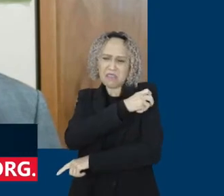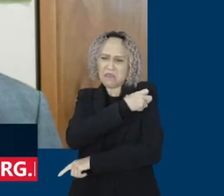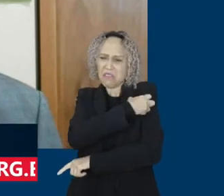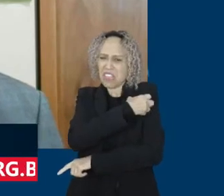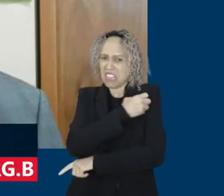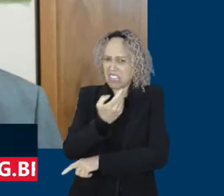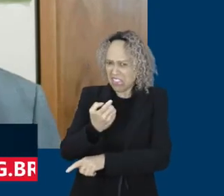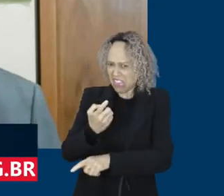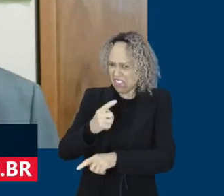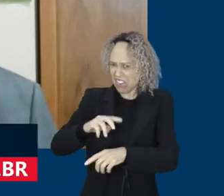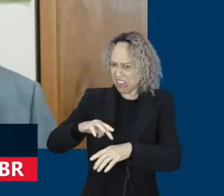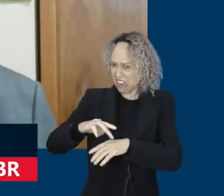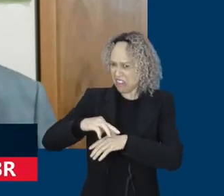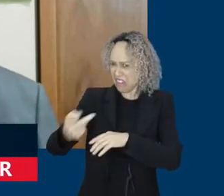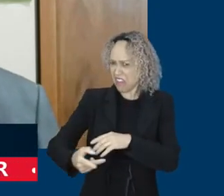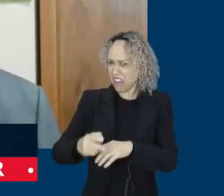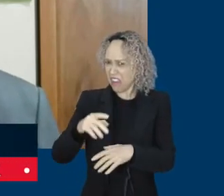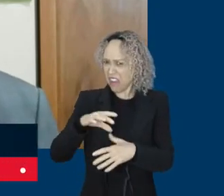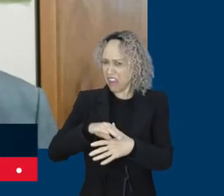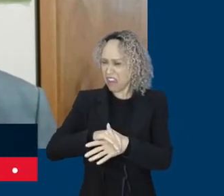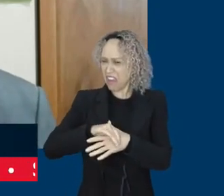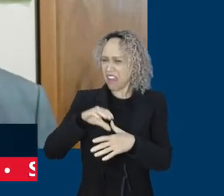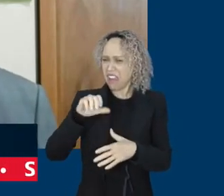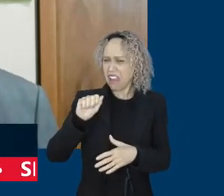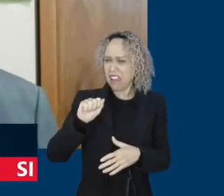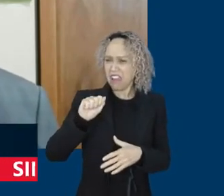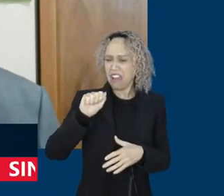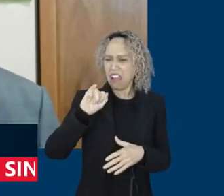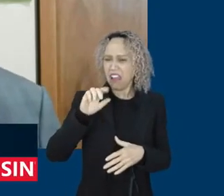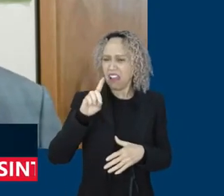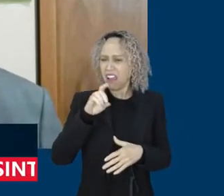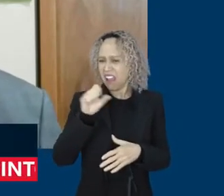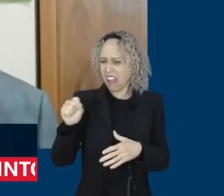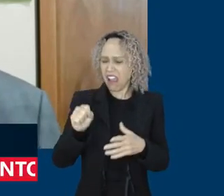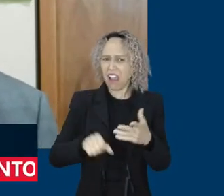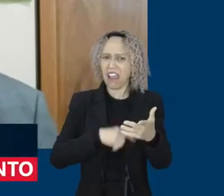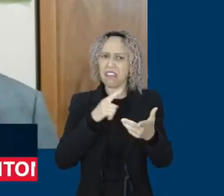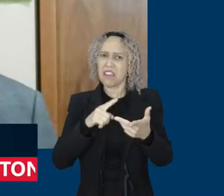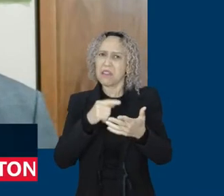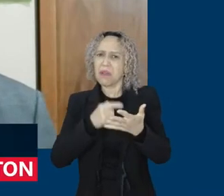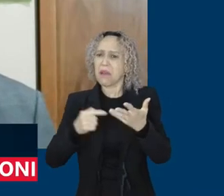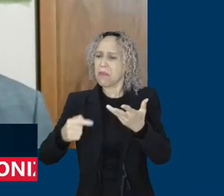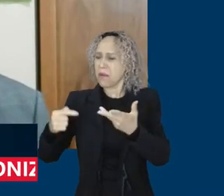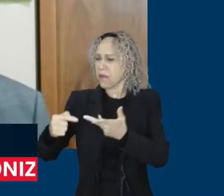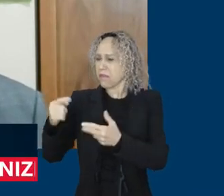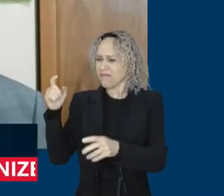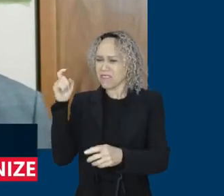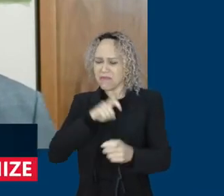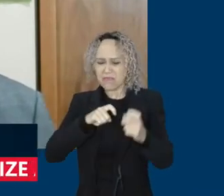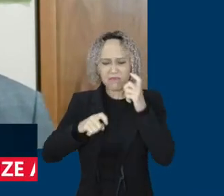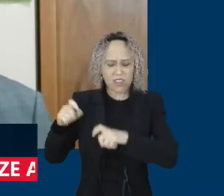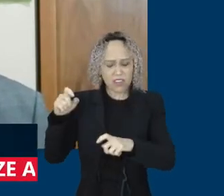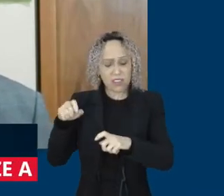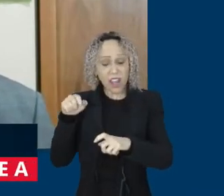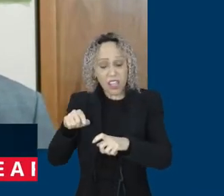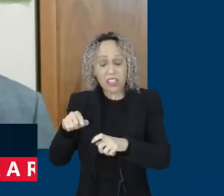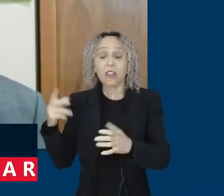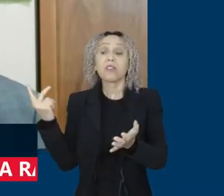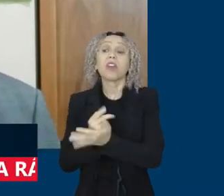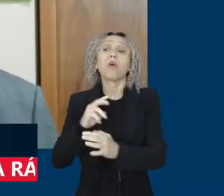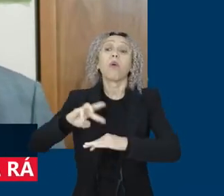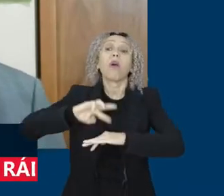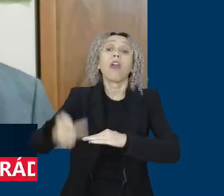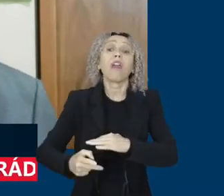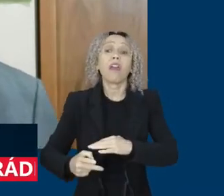fizeram propaganda de cloroquina. Isso levou também a muitas mortes na época da pandemia, eles transformaram isso em